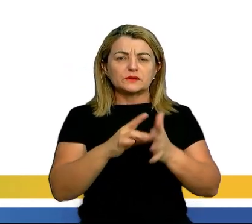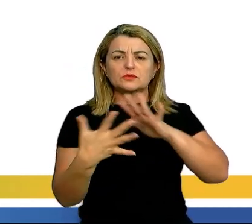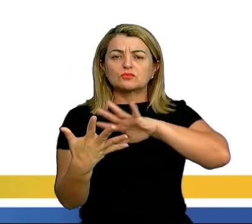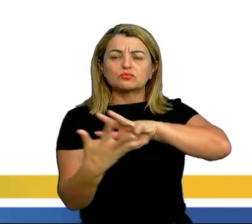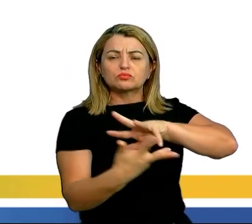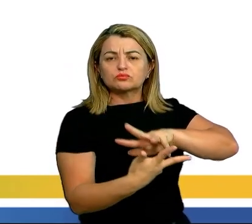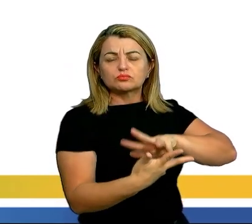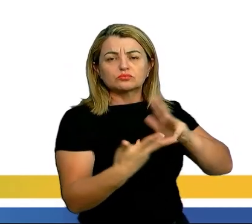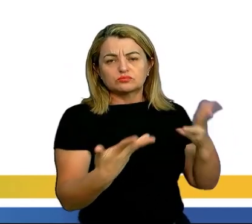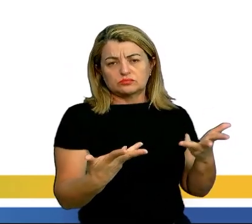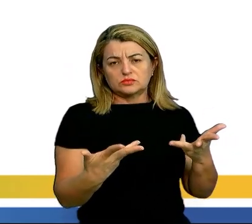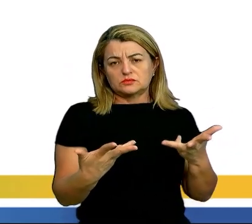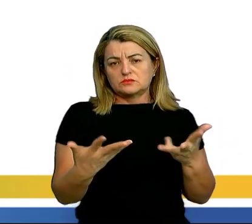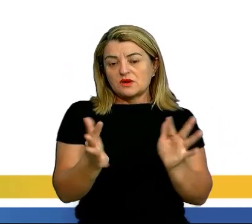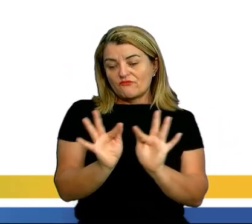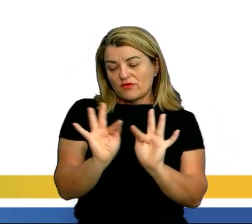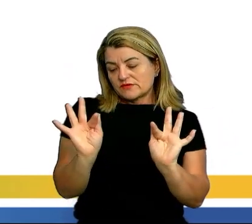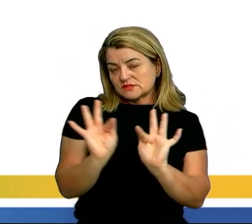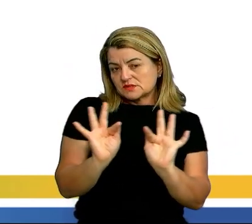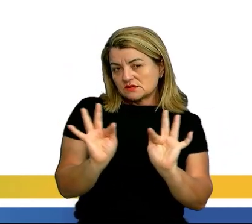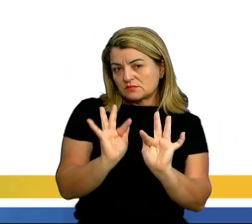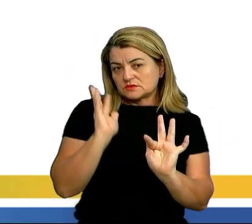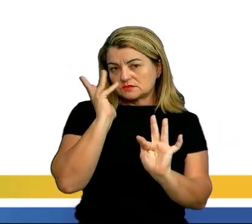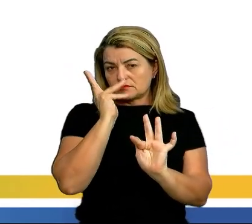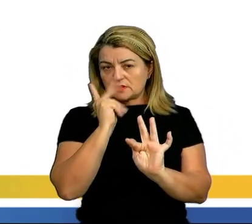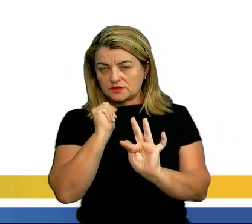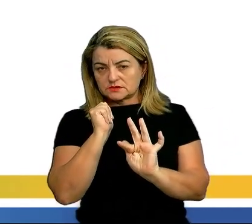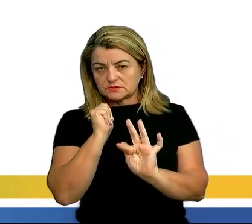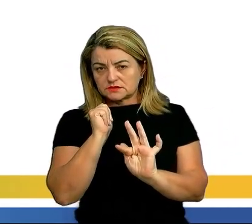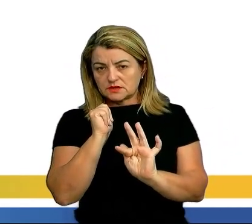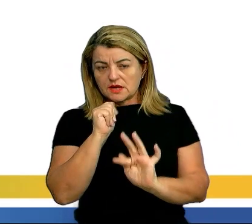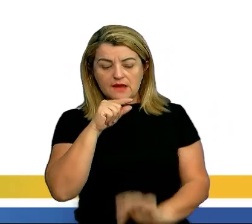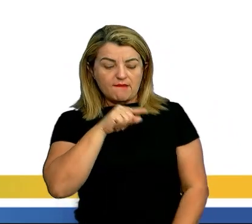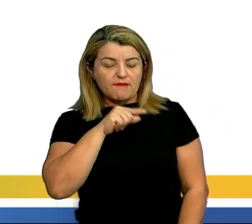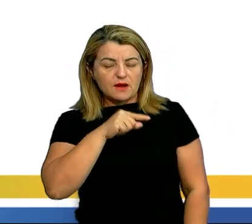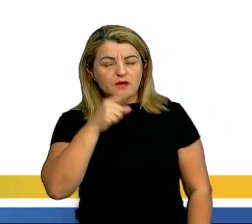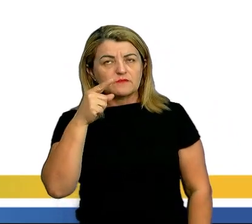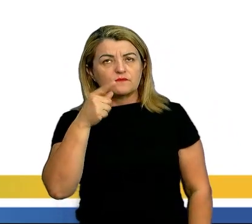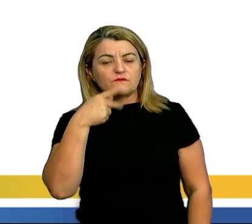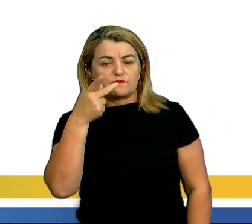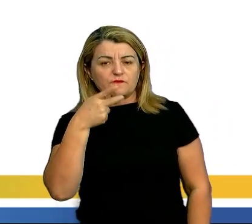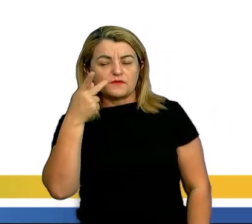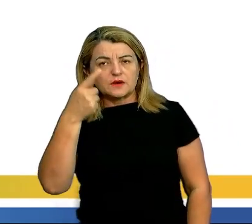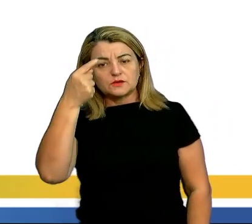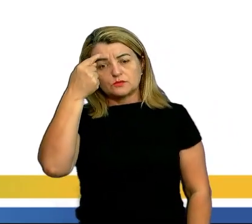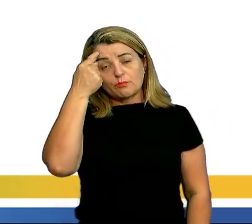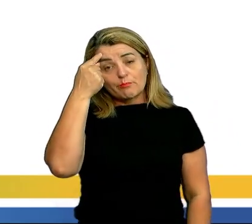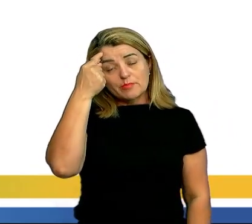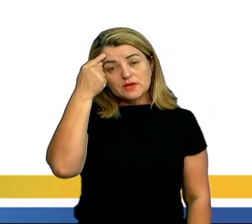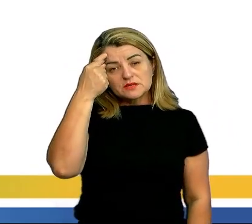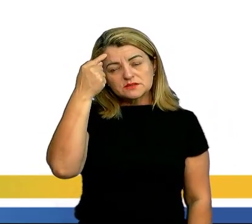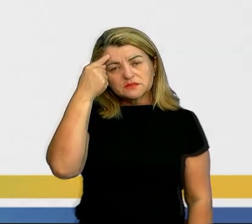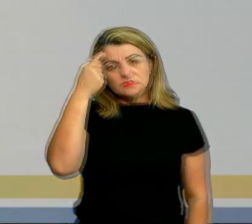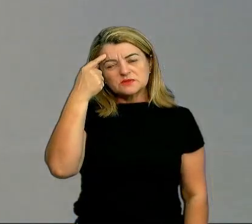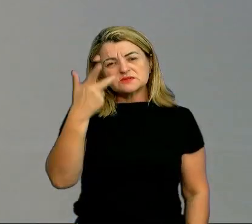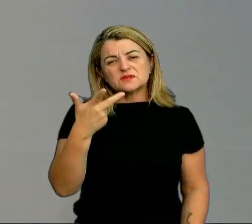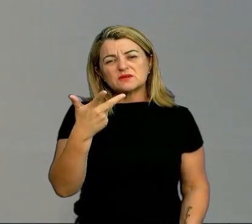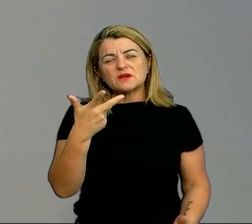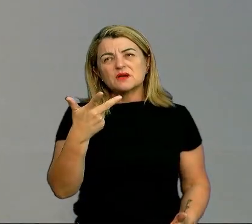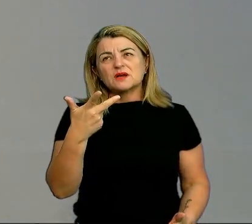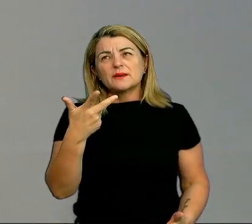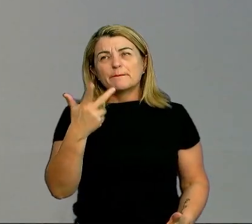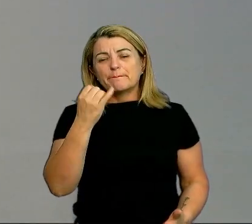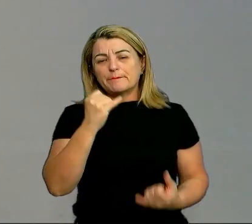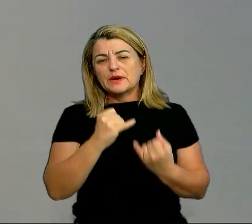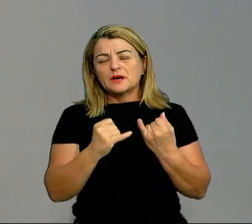simples e bela. O pensamento, afirma Caeiro, torna o mundo complexo, incerto e problemático, quer dizer.